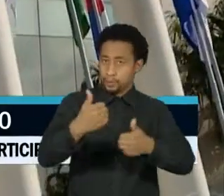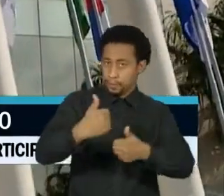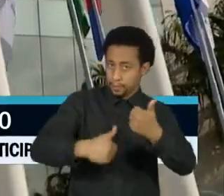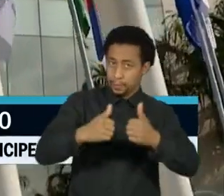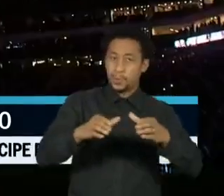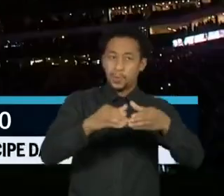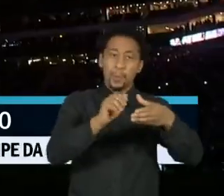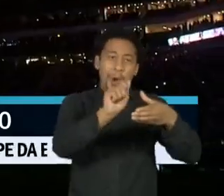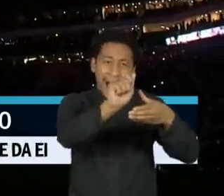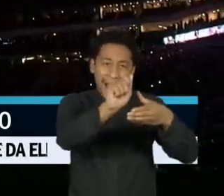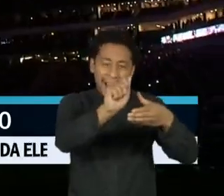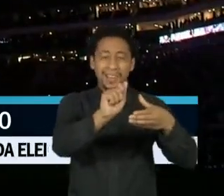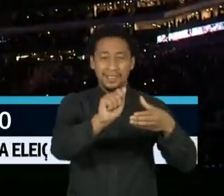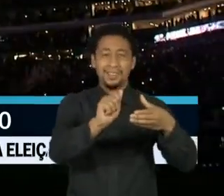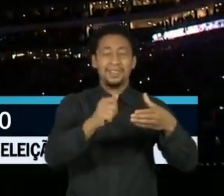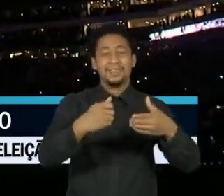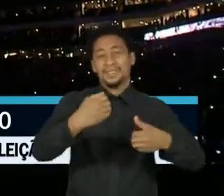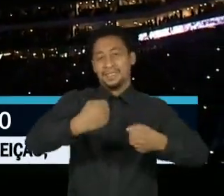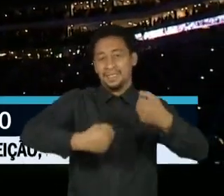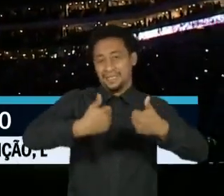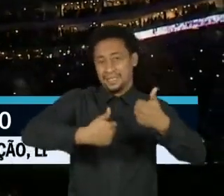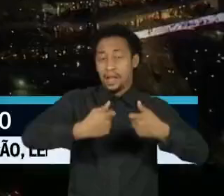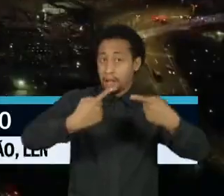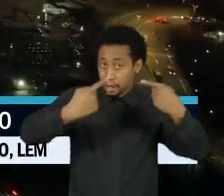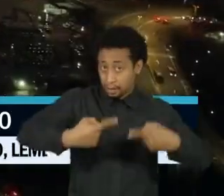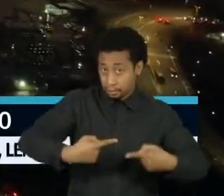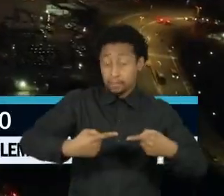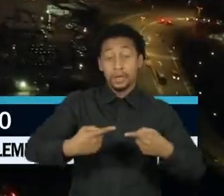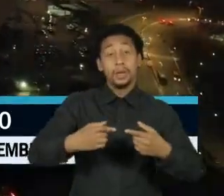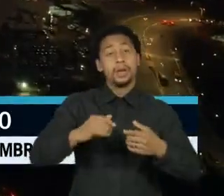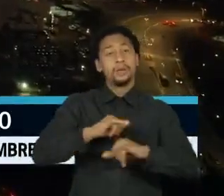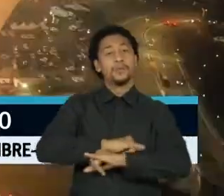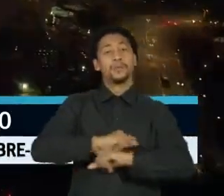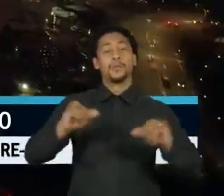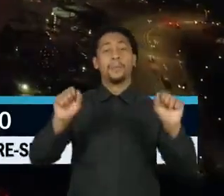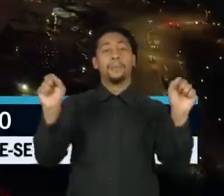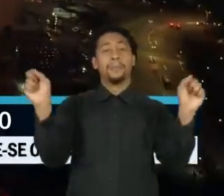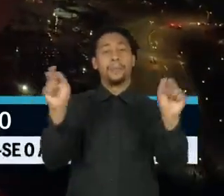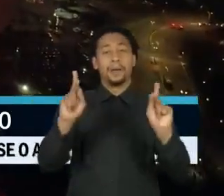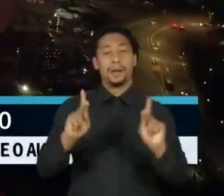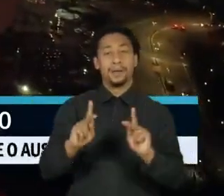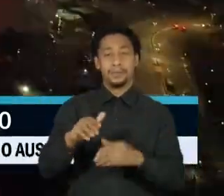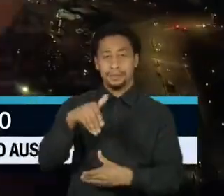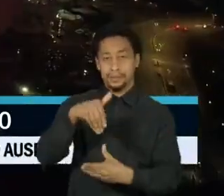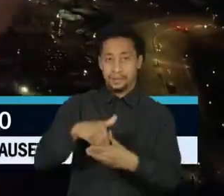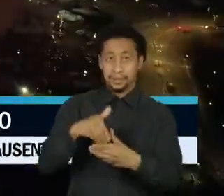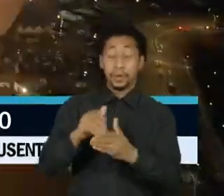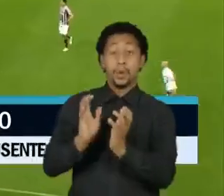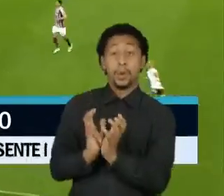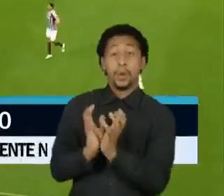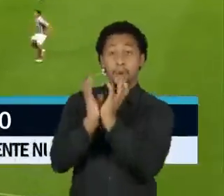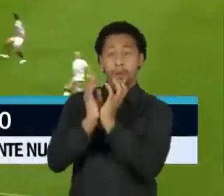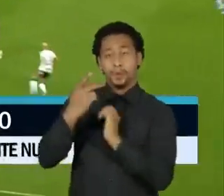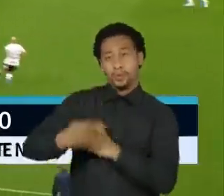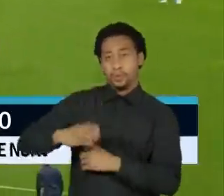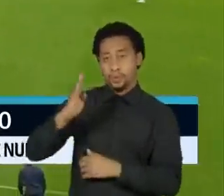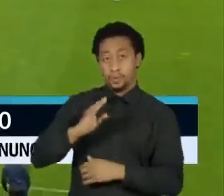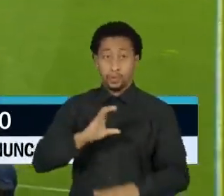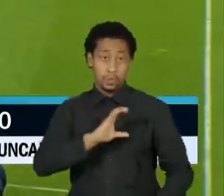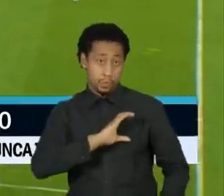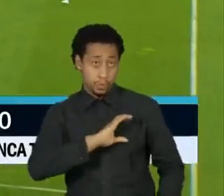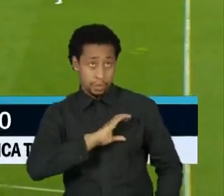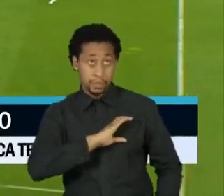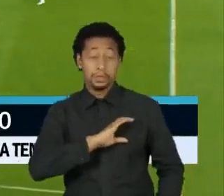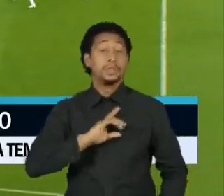do Brasileirão, lançaram hoje a campanha Paz nas Eleições, durante a semifinal da Copa do Brasil entre Corinthians e